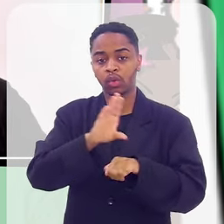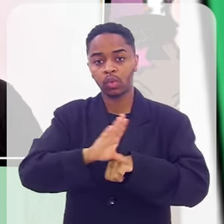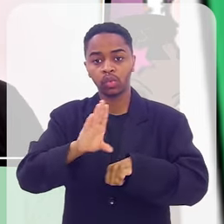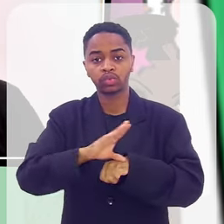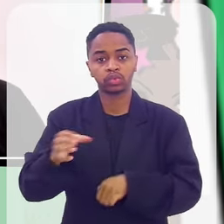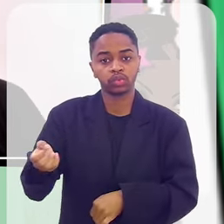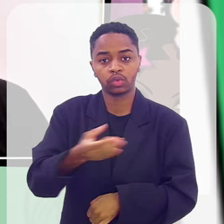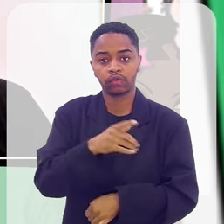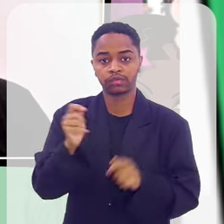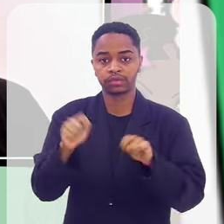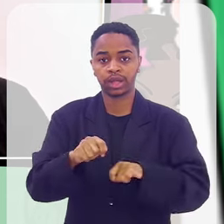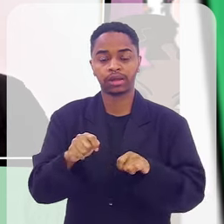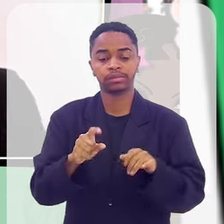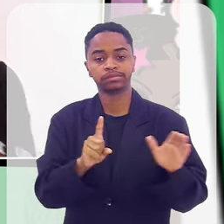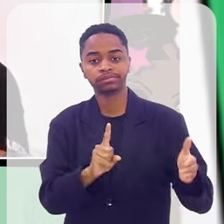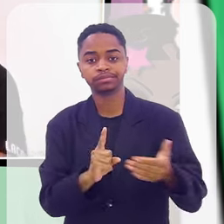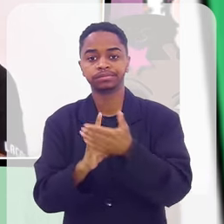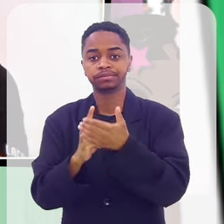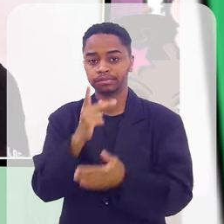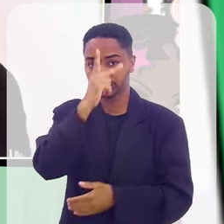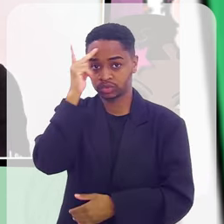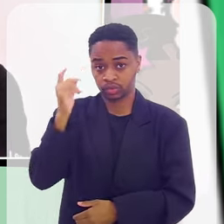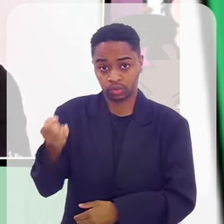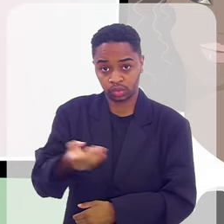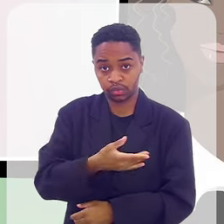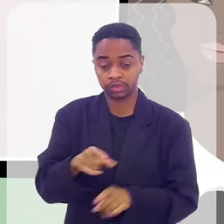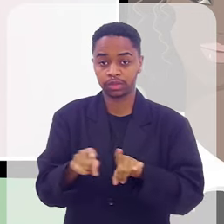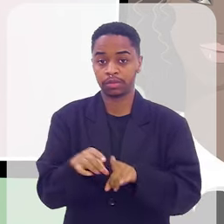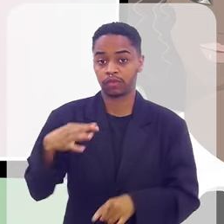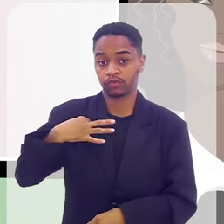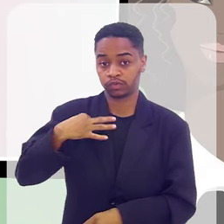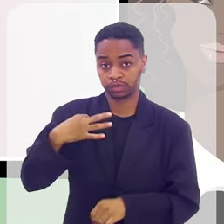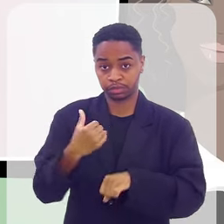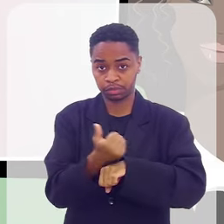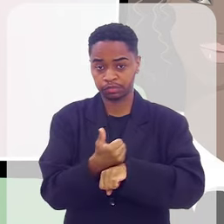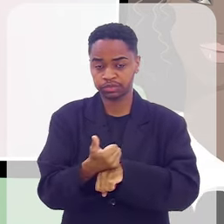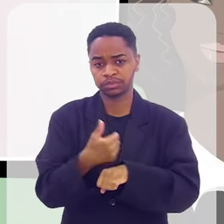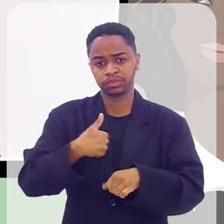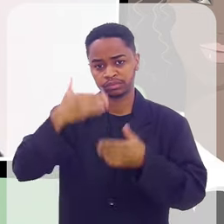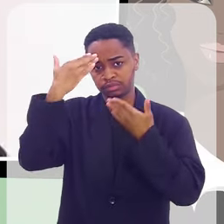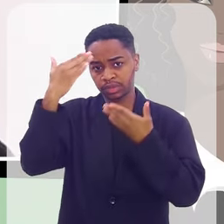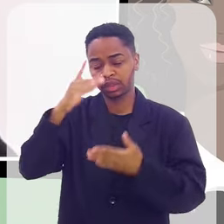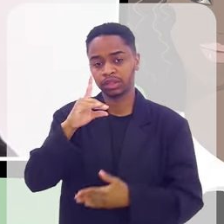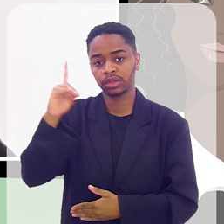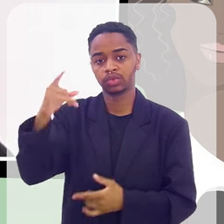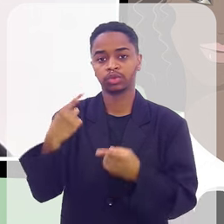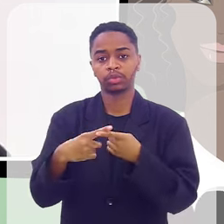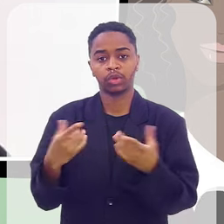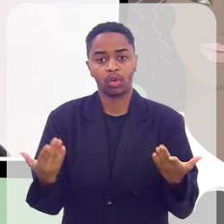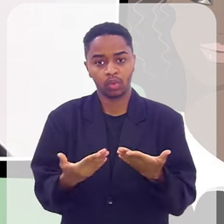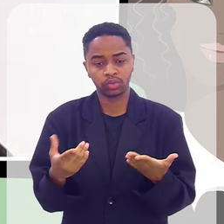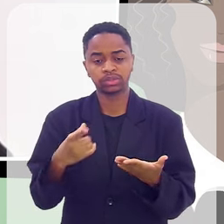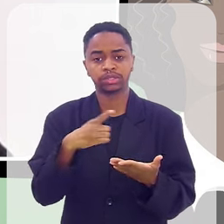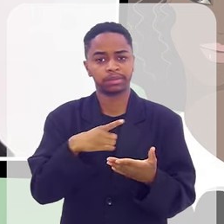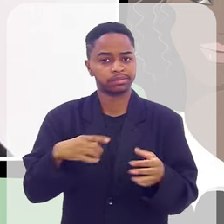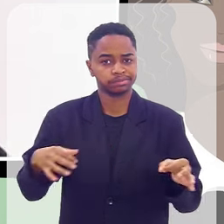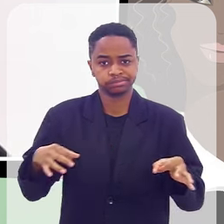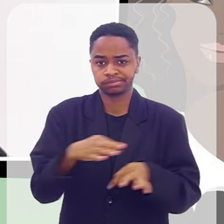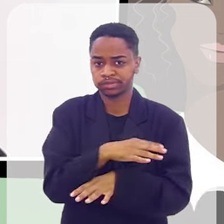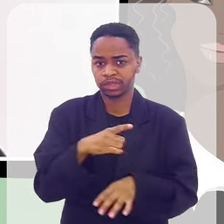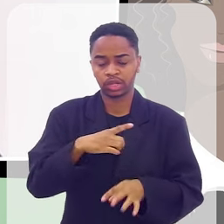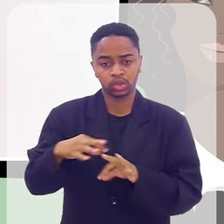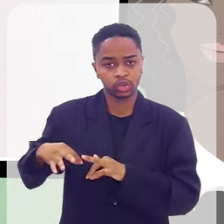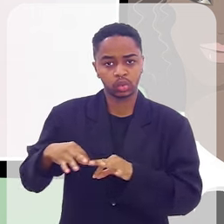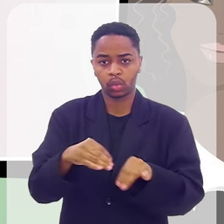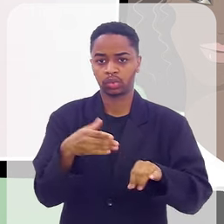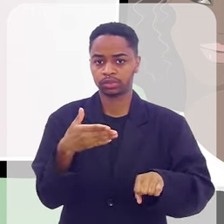acolher mais pessoas. Os voluntários profissionais, graças a Deus, hoje o nosso número está completo.